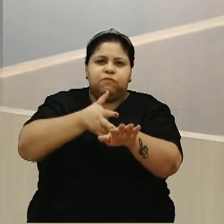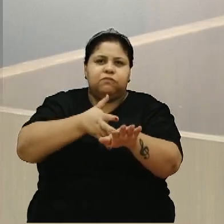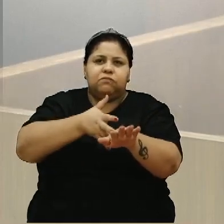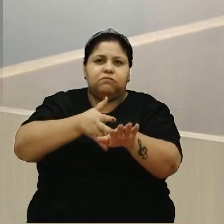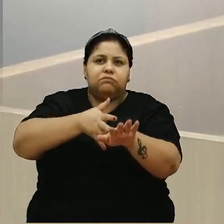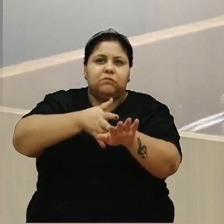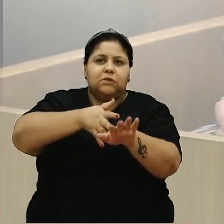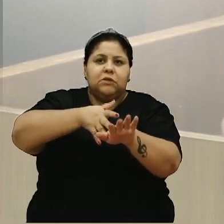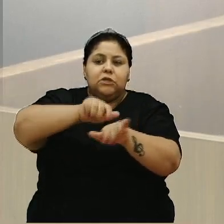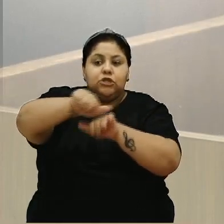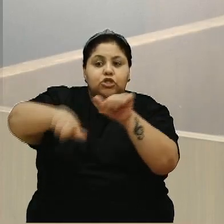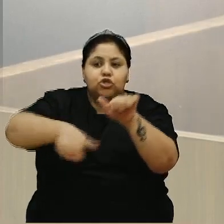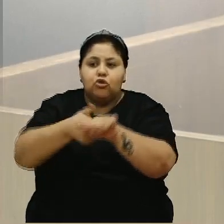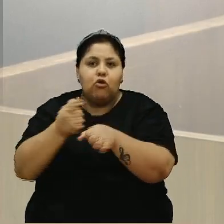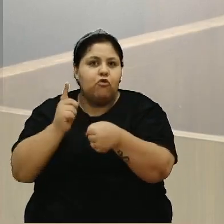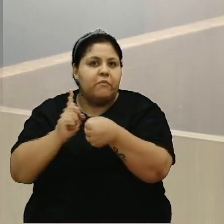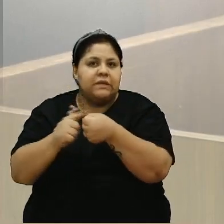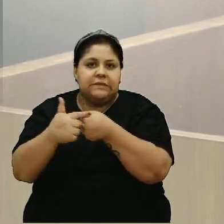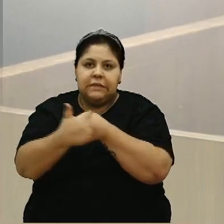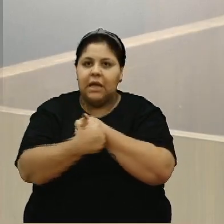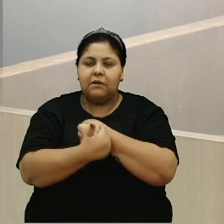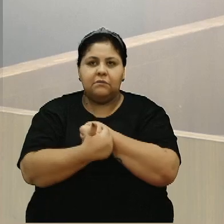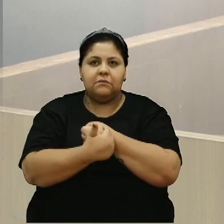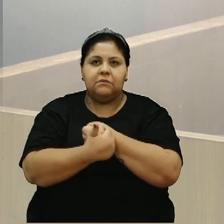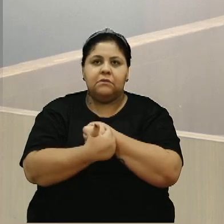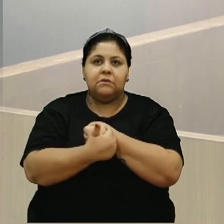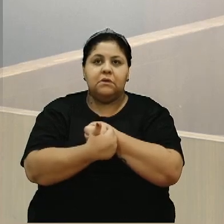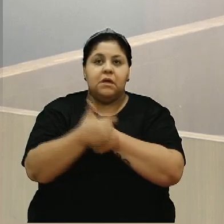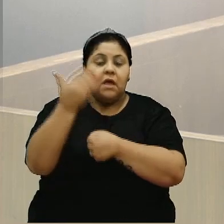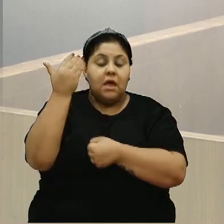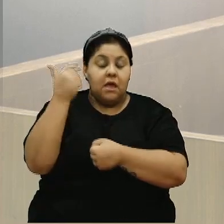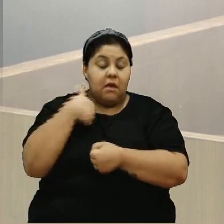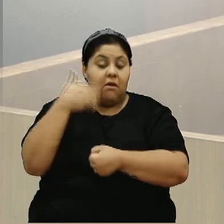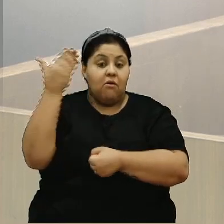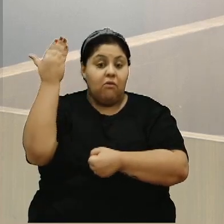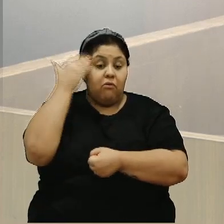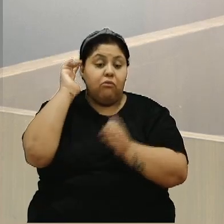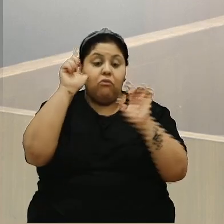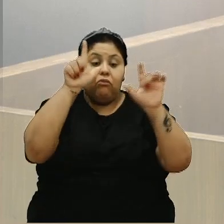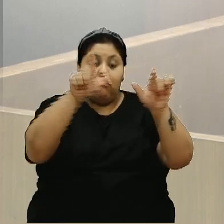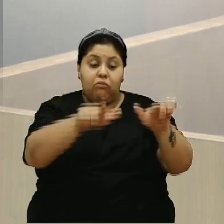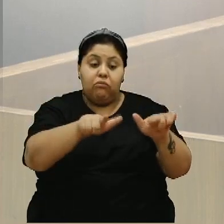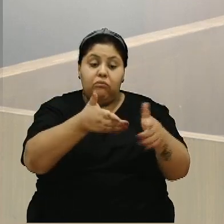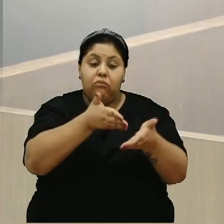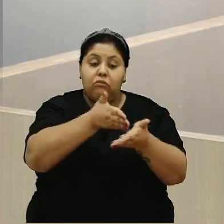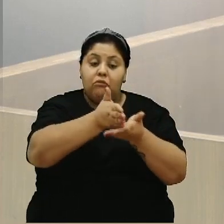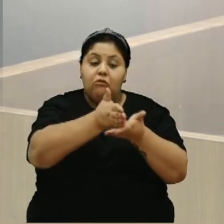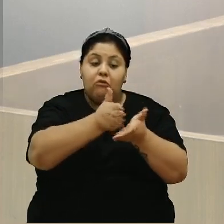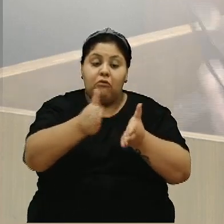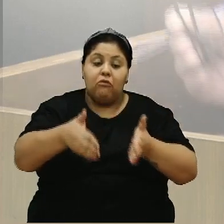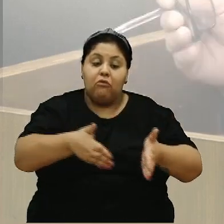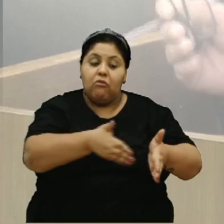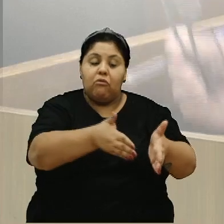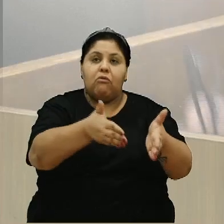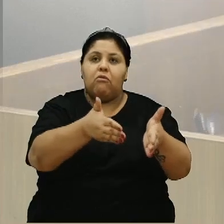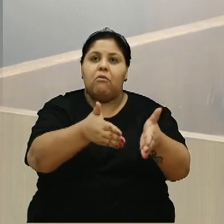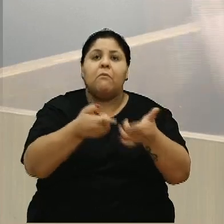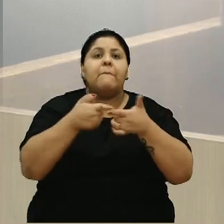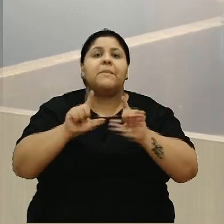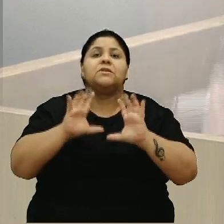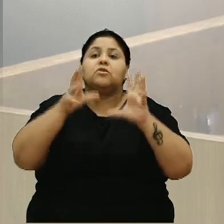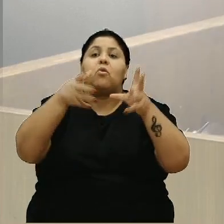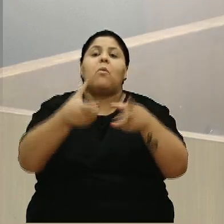Milênio, Oasis, eu sei que ali vai ser o passo do meio, o caminho do meio, grande do meio. Mas quando?